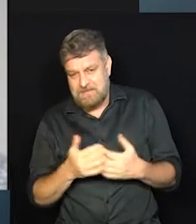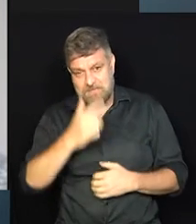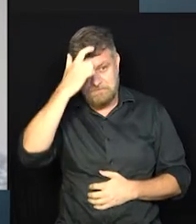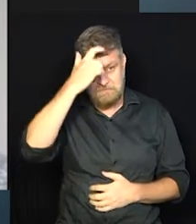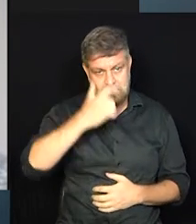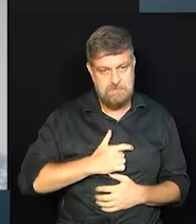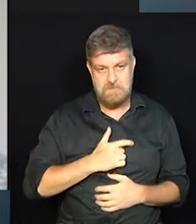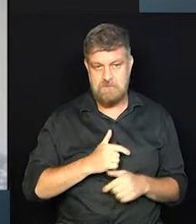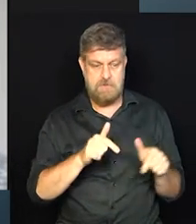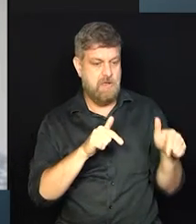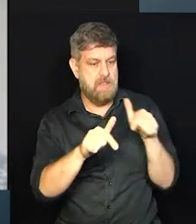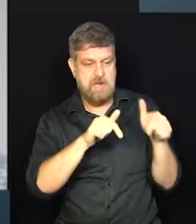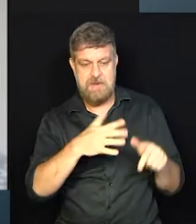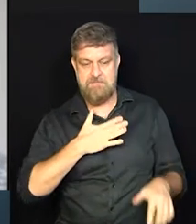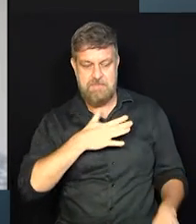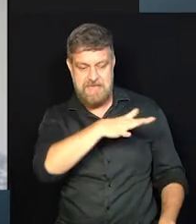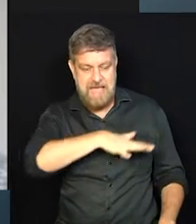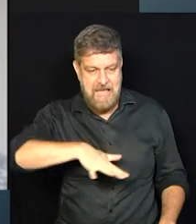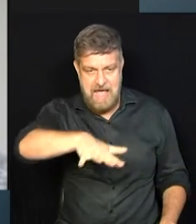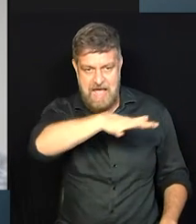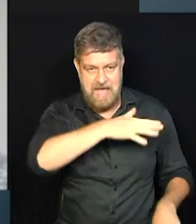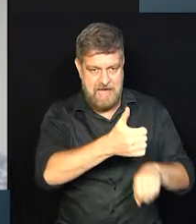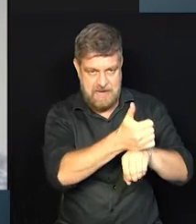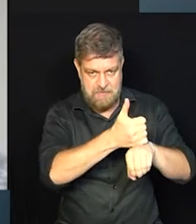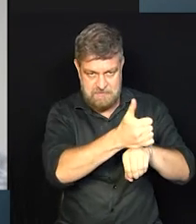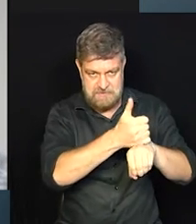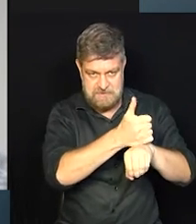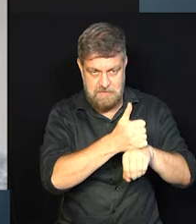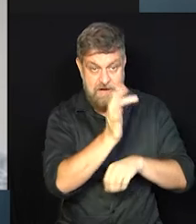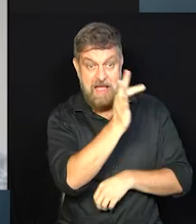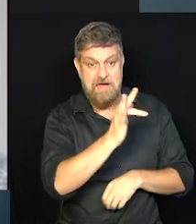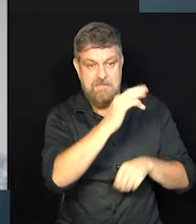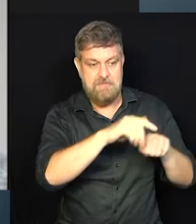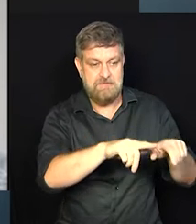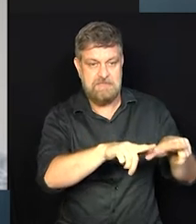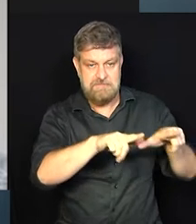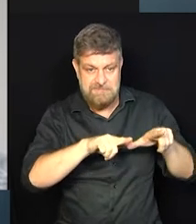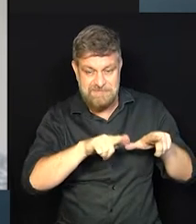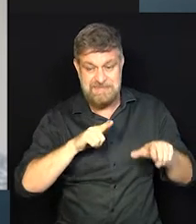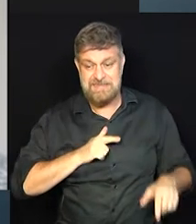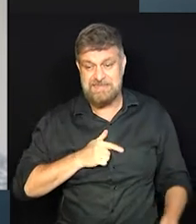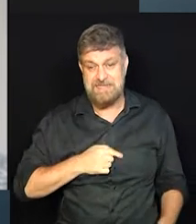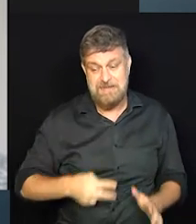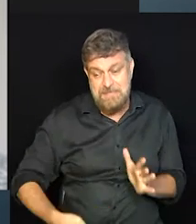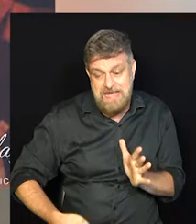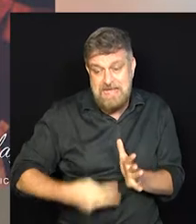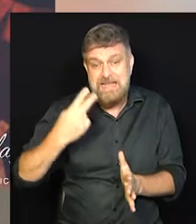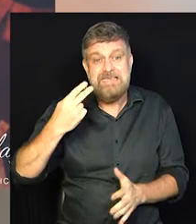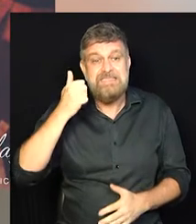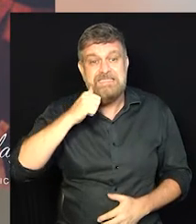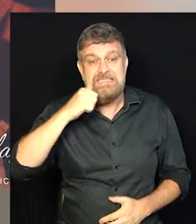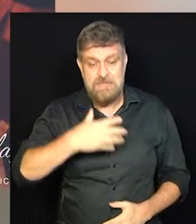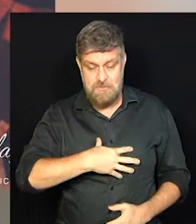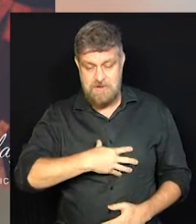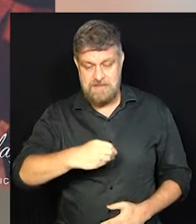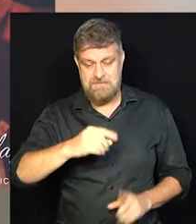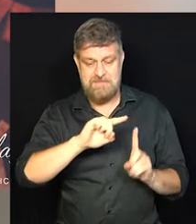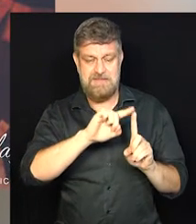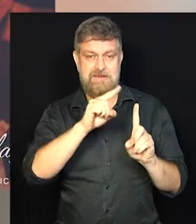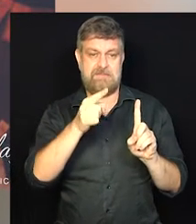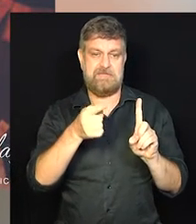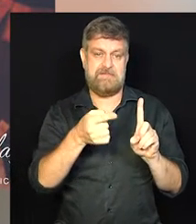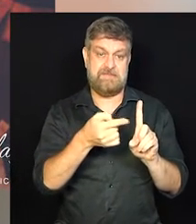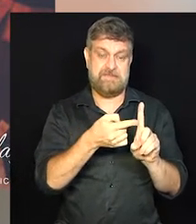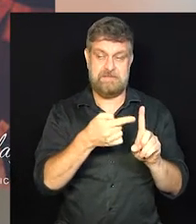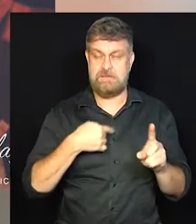não trabalhava na minha área, eu estava terminando a faculdade, quando eu engravidei da minha segunda filha, né? E me vi ali numa situação,